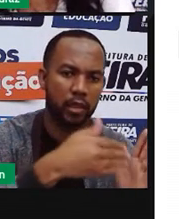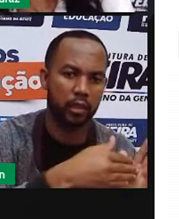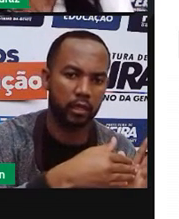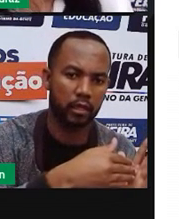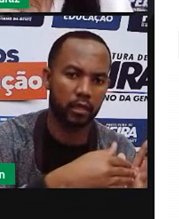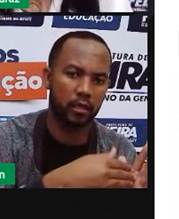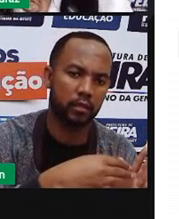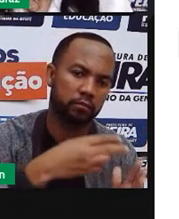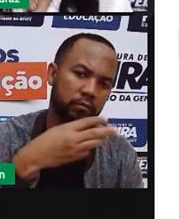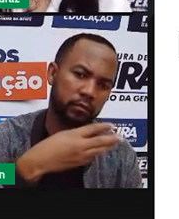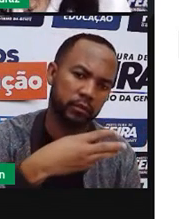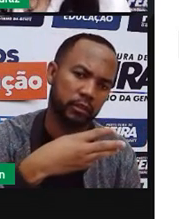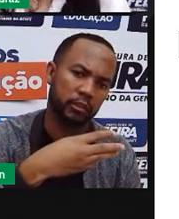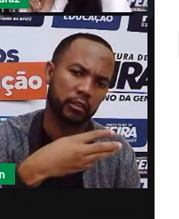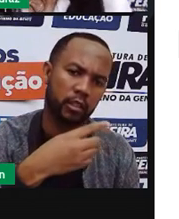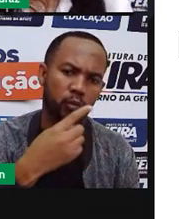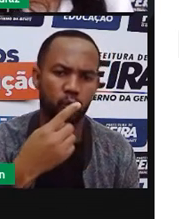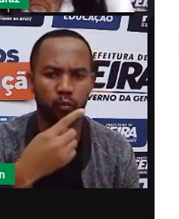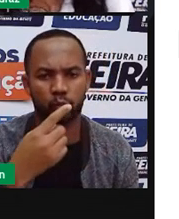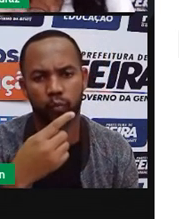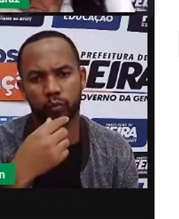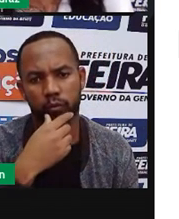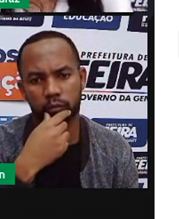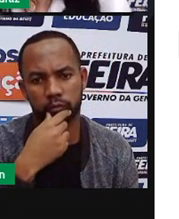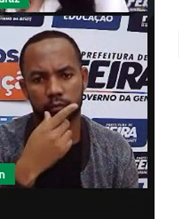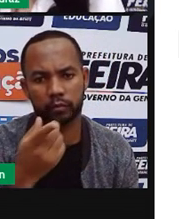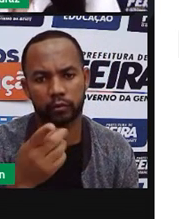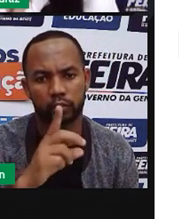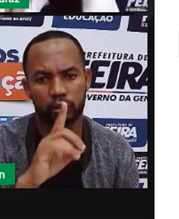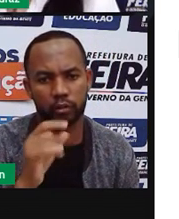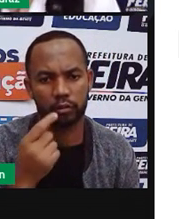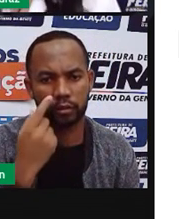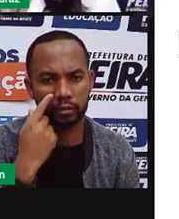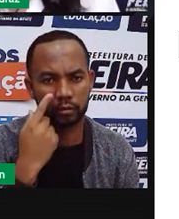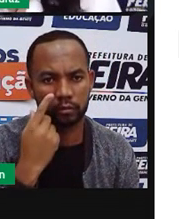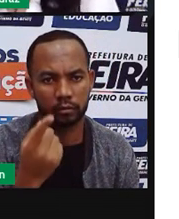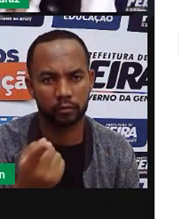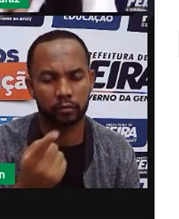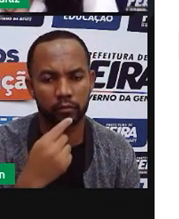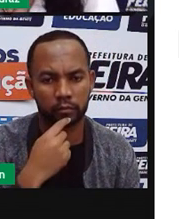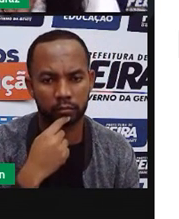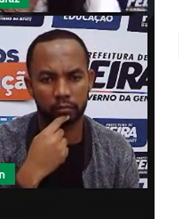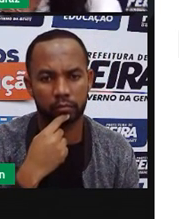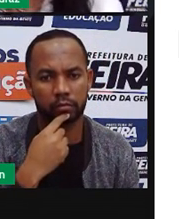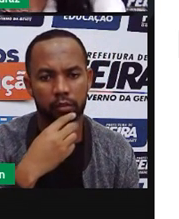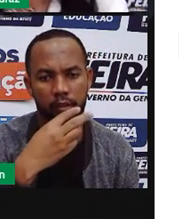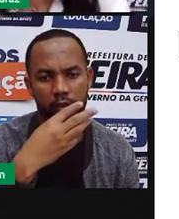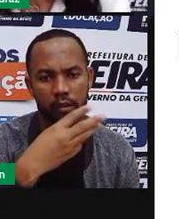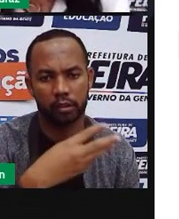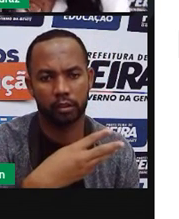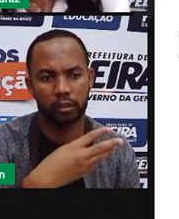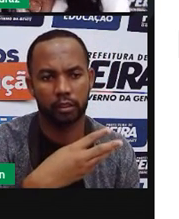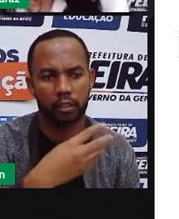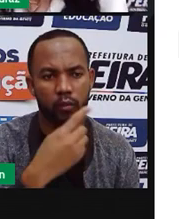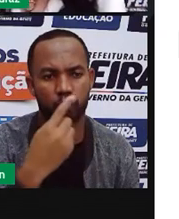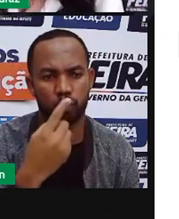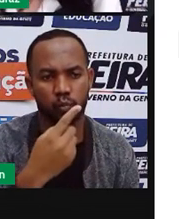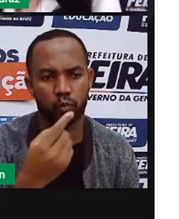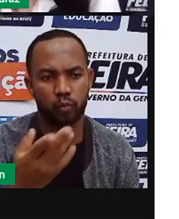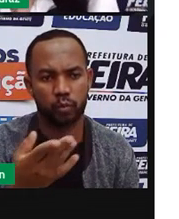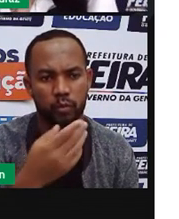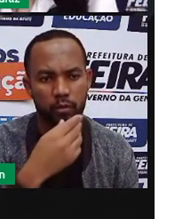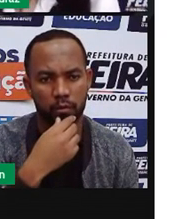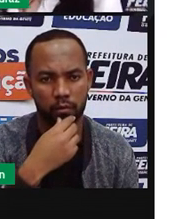no último dia do mês a última data que no caso do mês de julho é o dia trinta e um